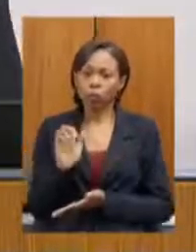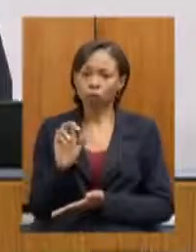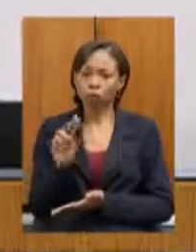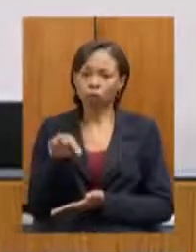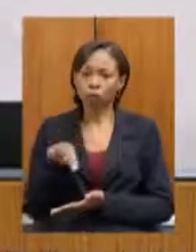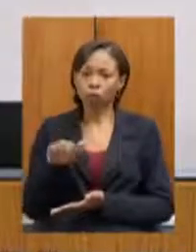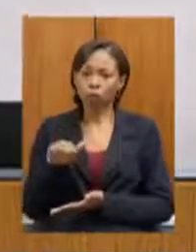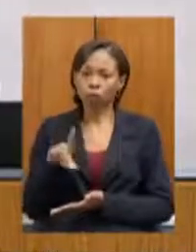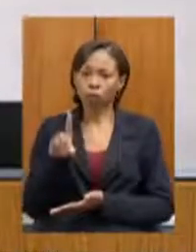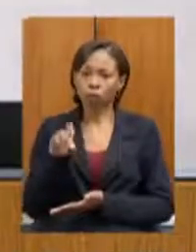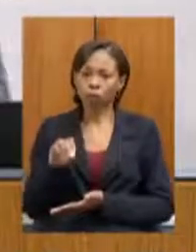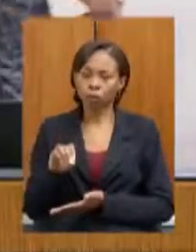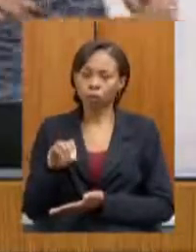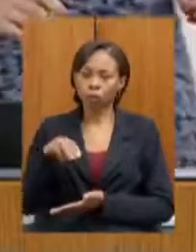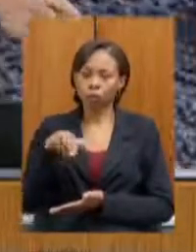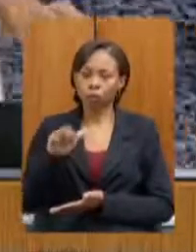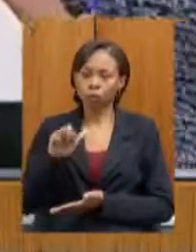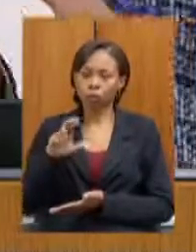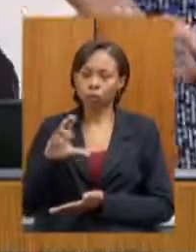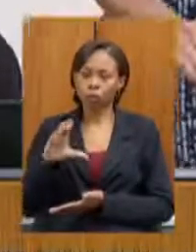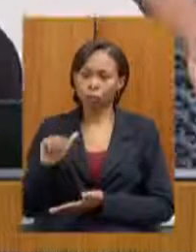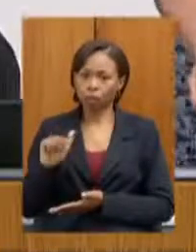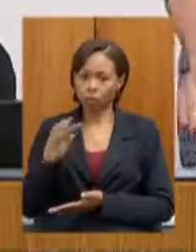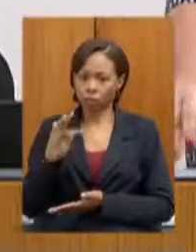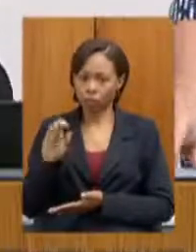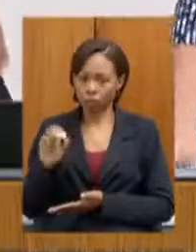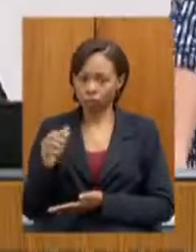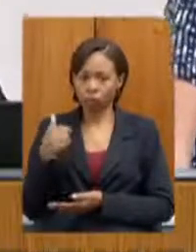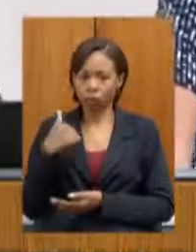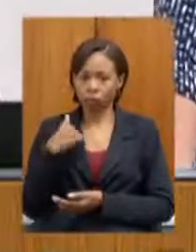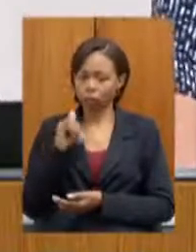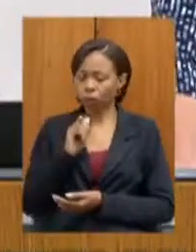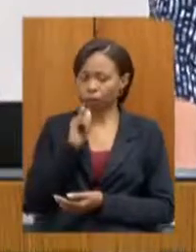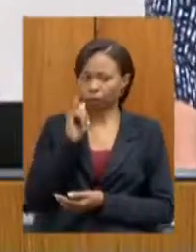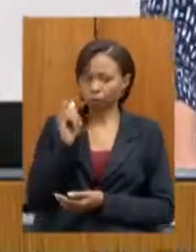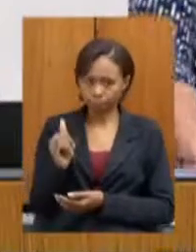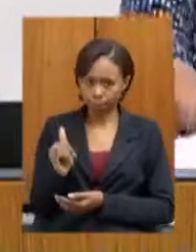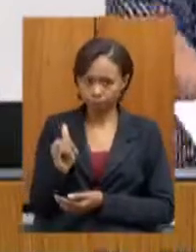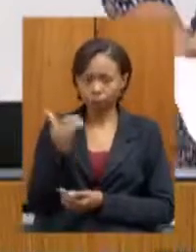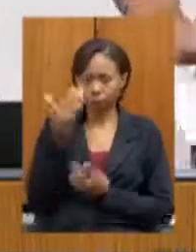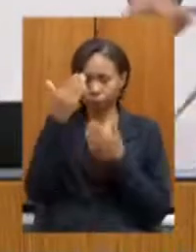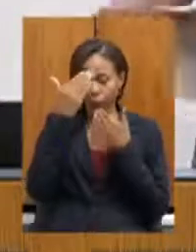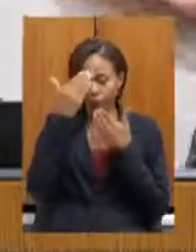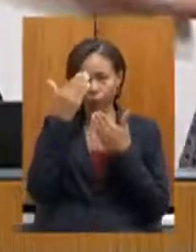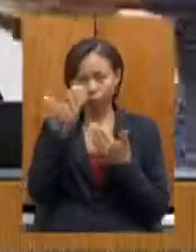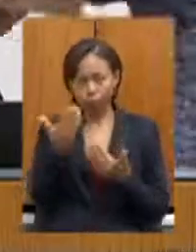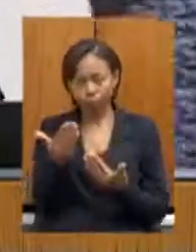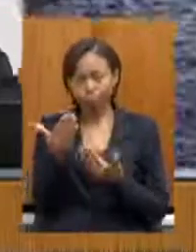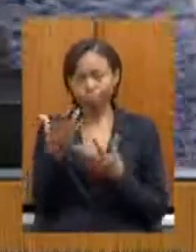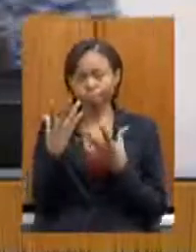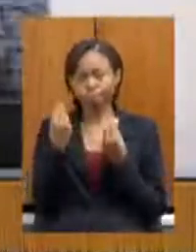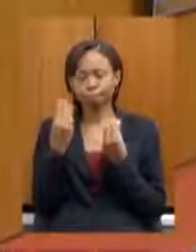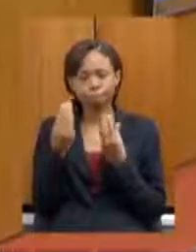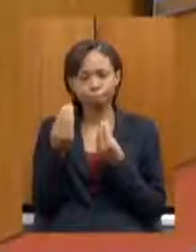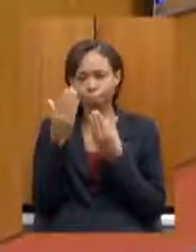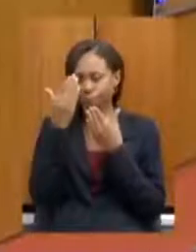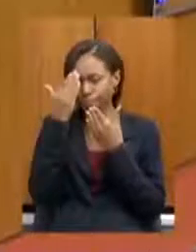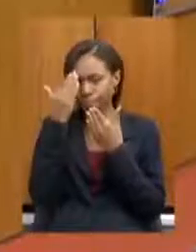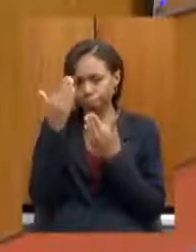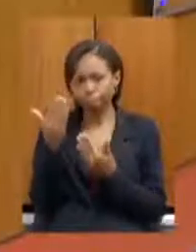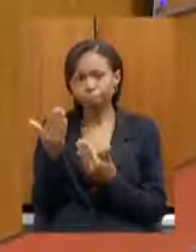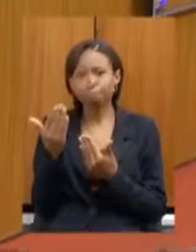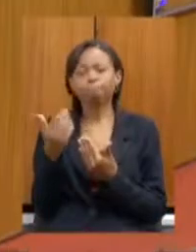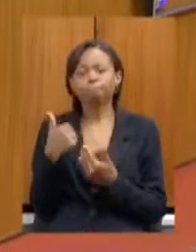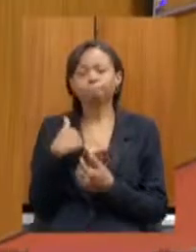Queria dar uma palavra em relação ao secretário Fernando. Queria agradecê-lo muito. Estou